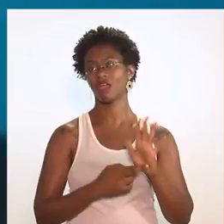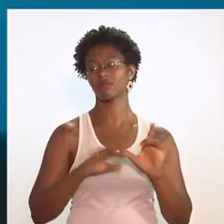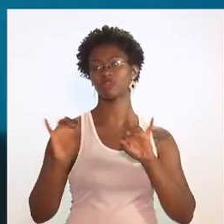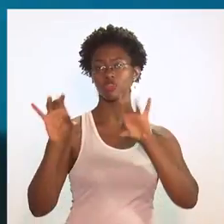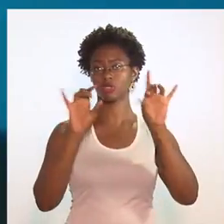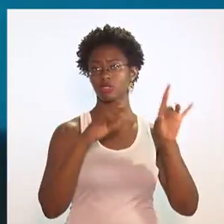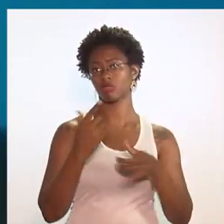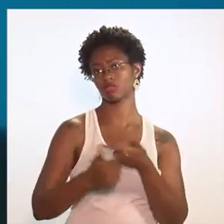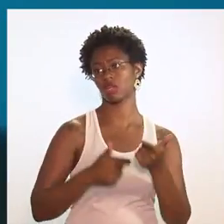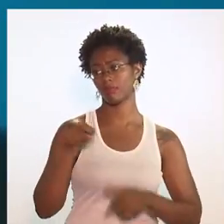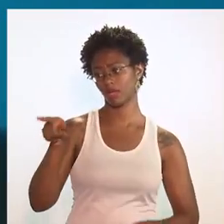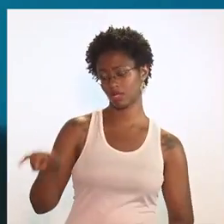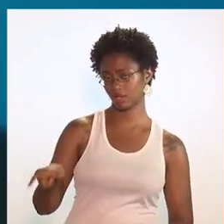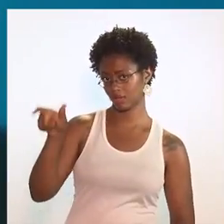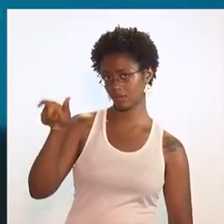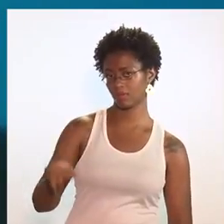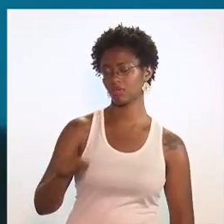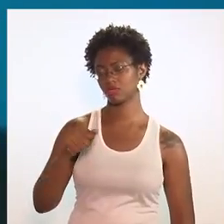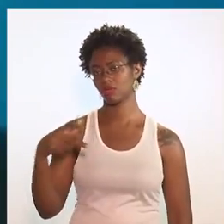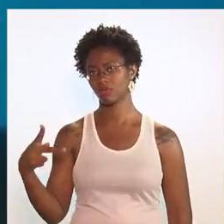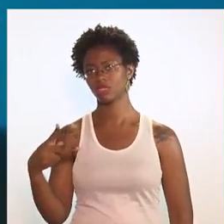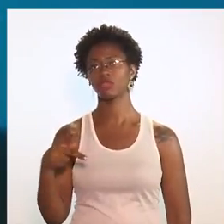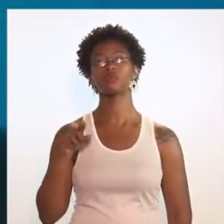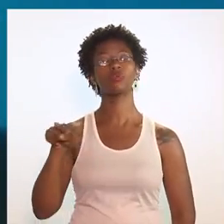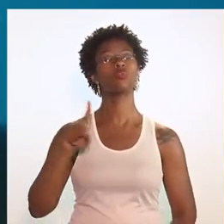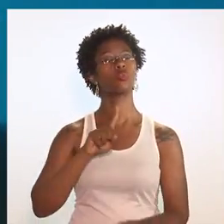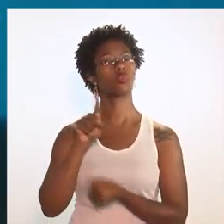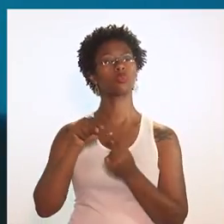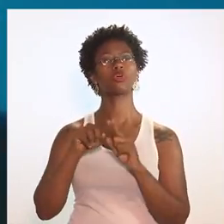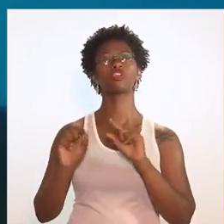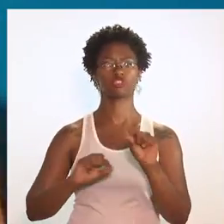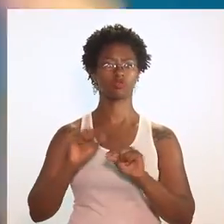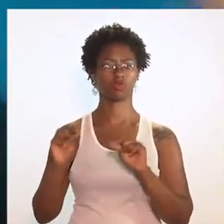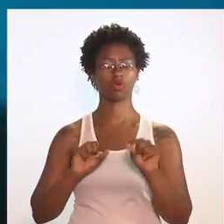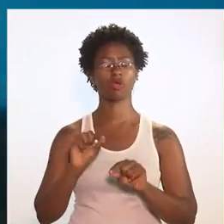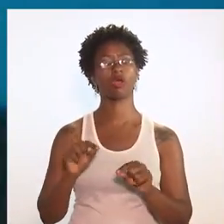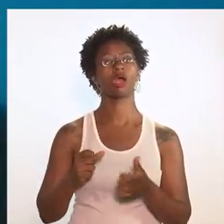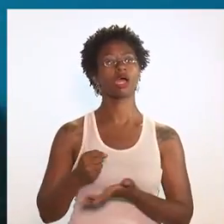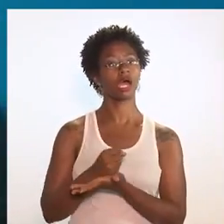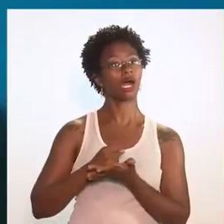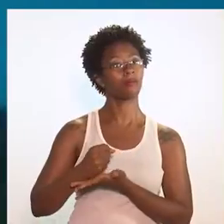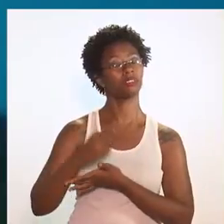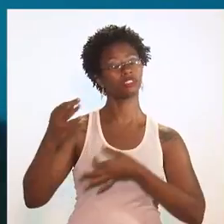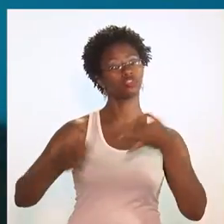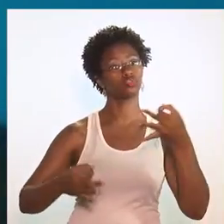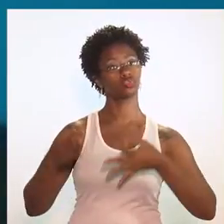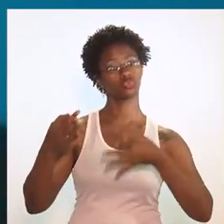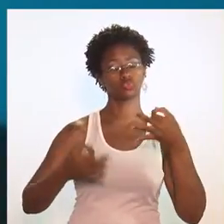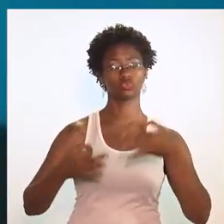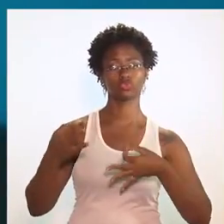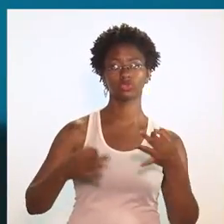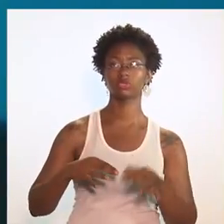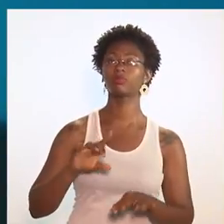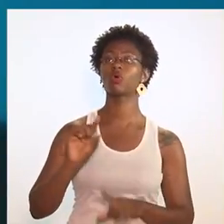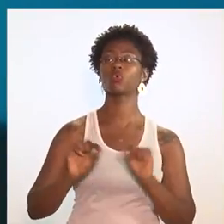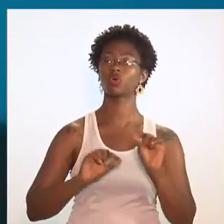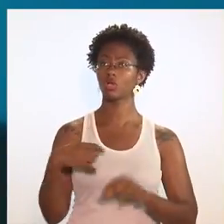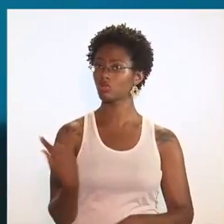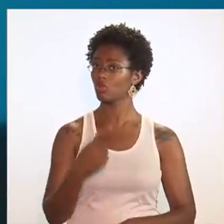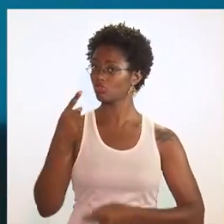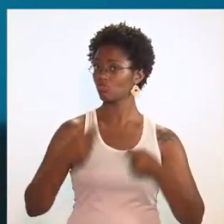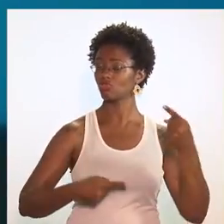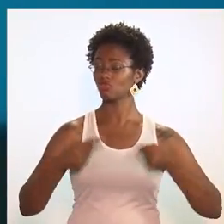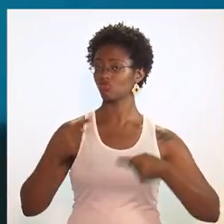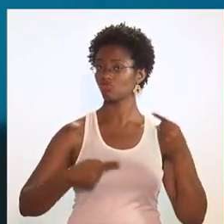Aposentado. O objetivo desse projeto de lei era dar um arcabouço jurídico para justamente a gente